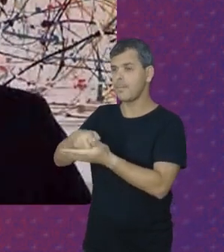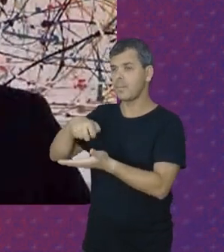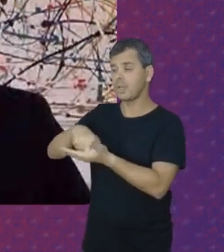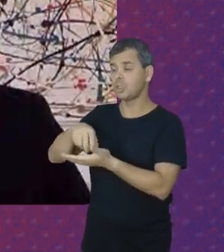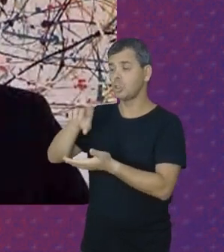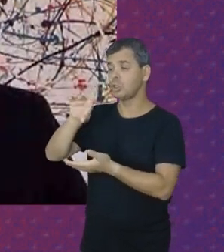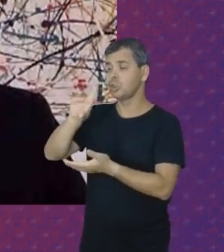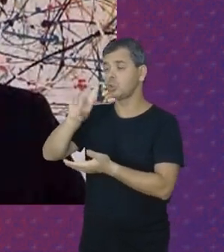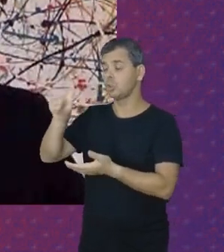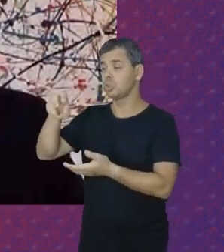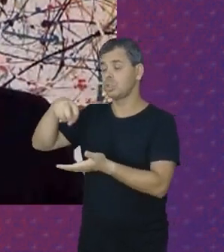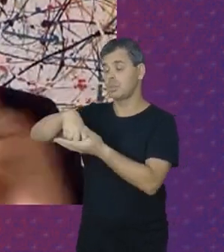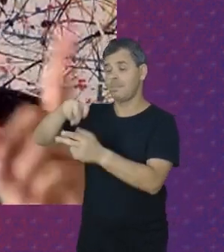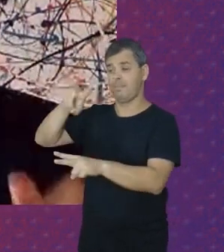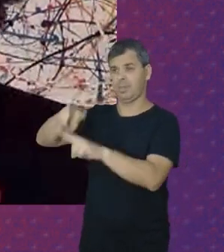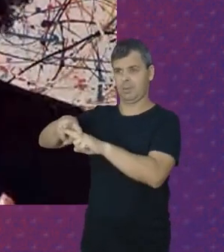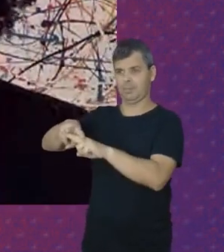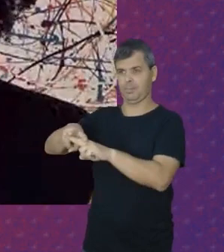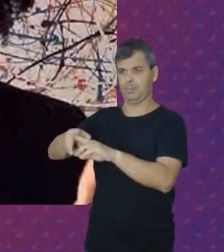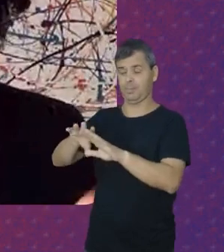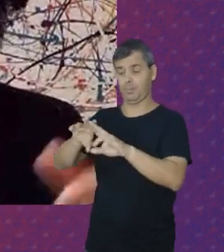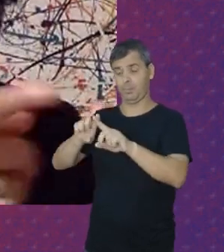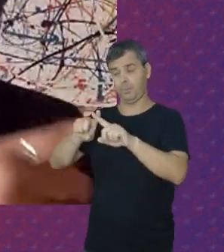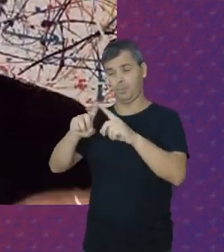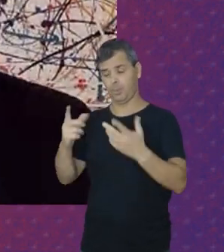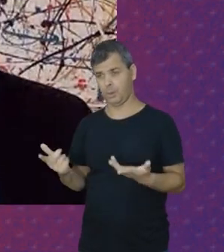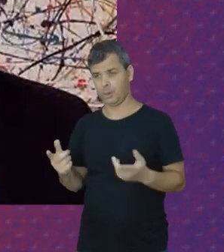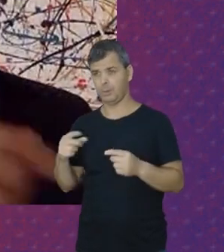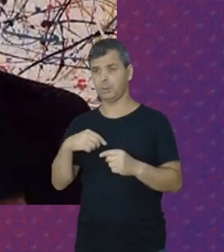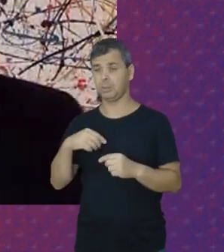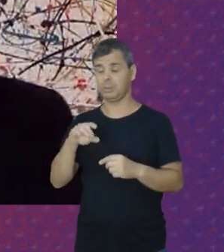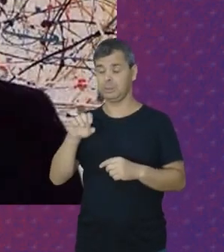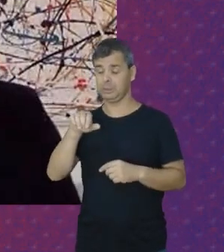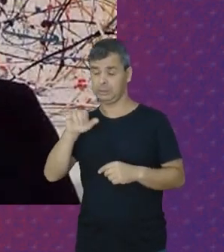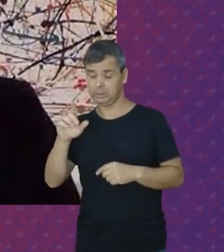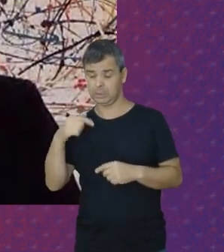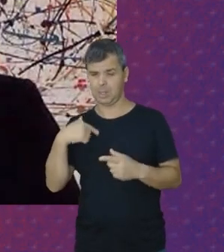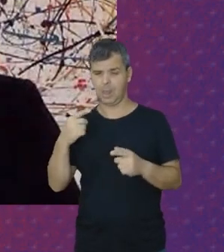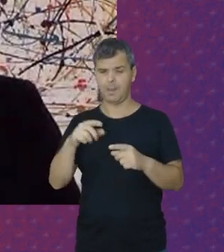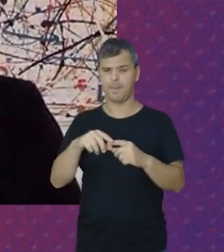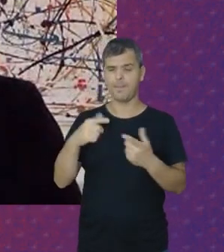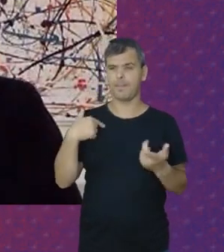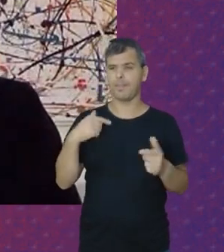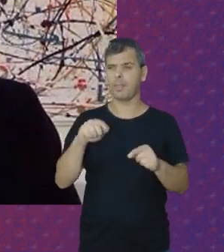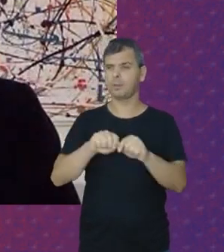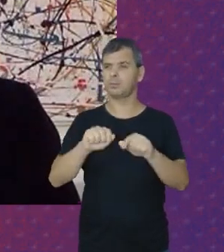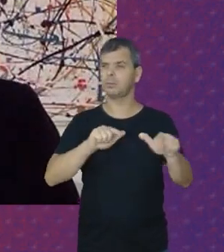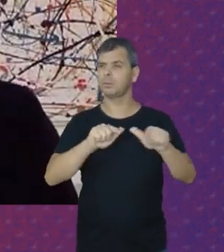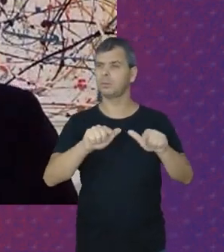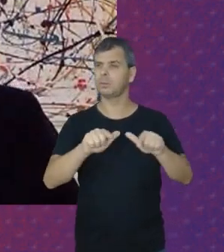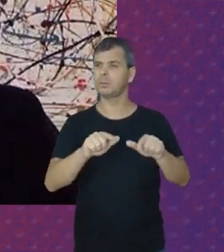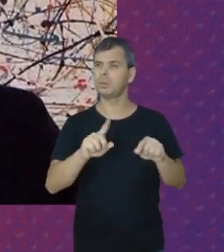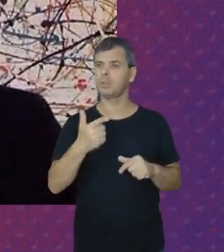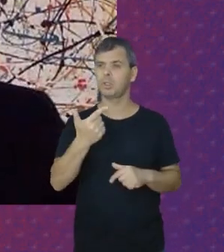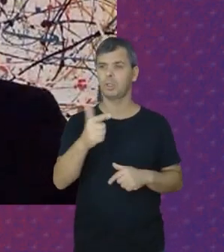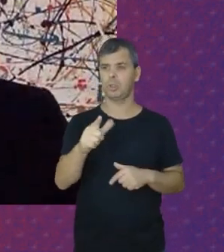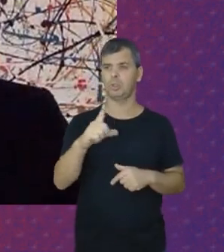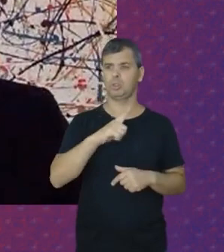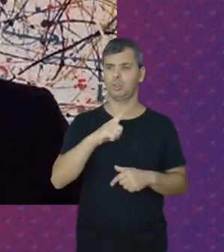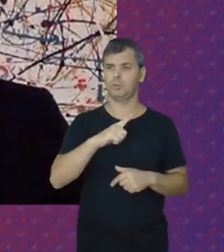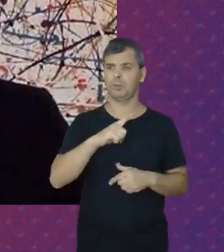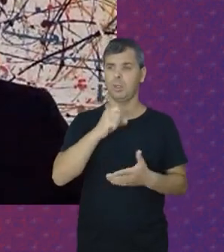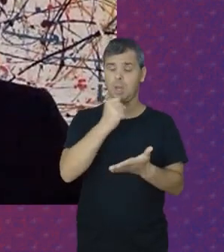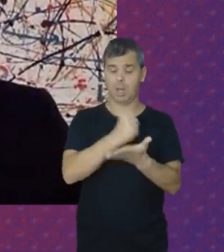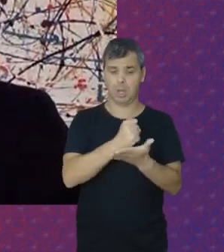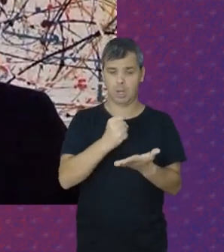oito dias De prisão Porém Se os patrões Que tomassem Os serviços Dos trabalhadores Não fizessem O